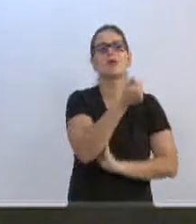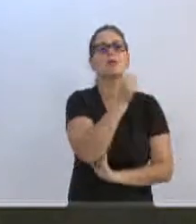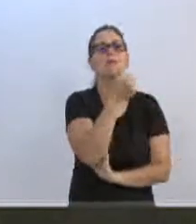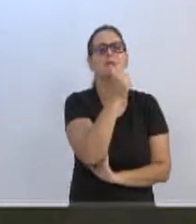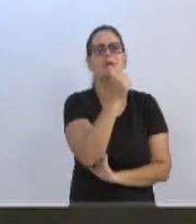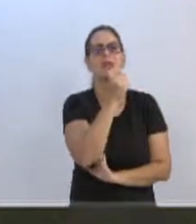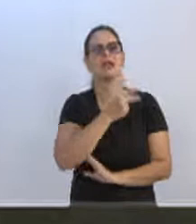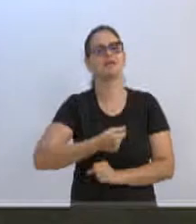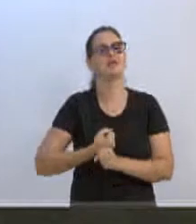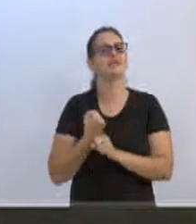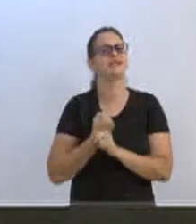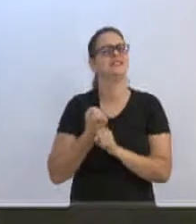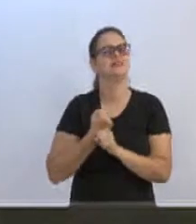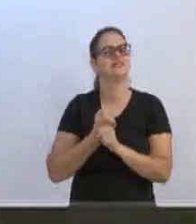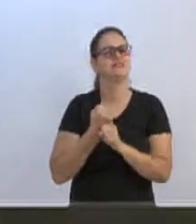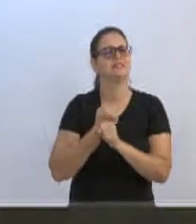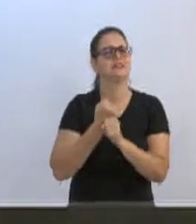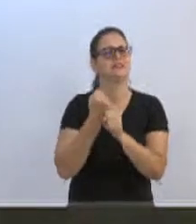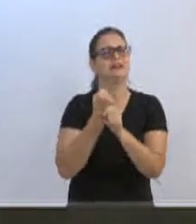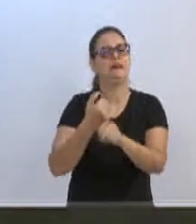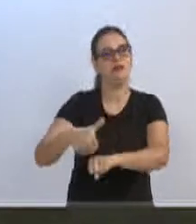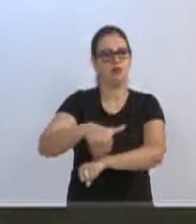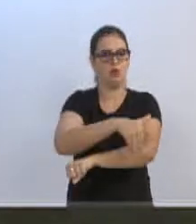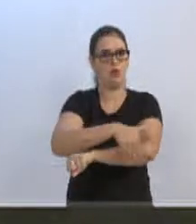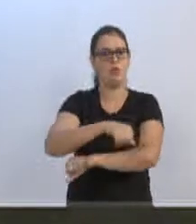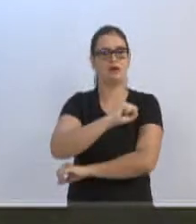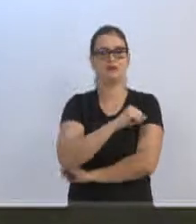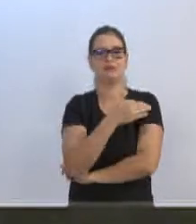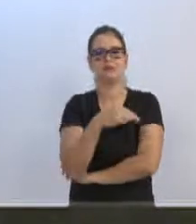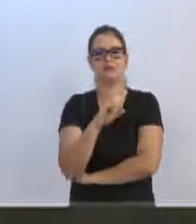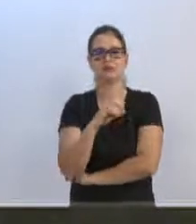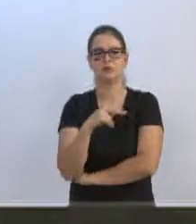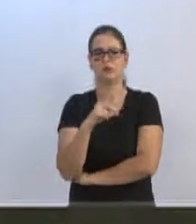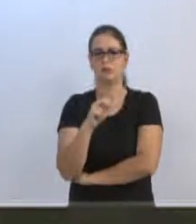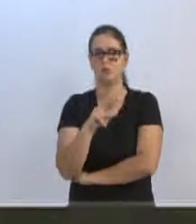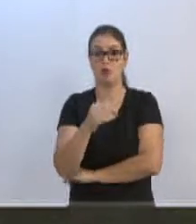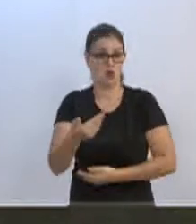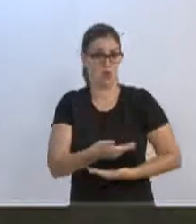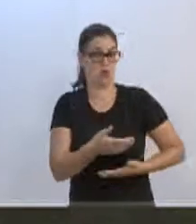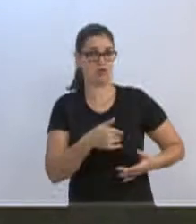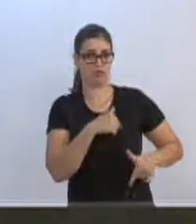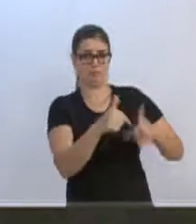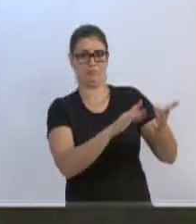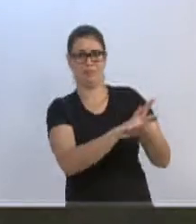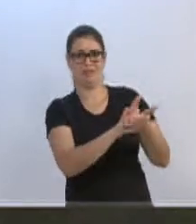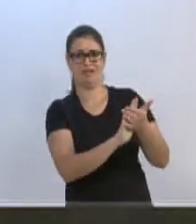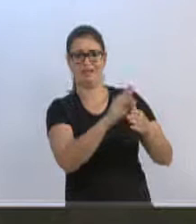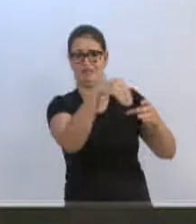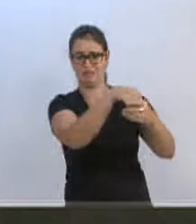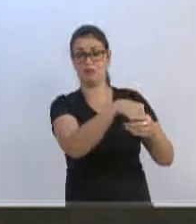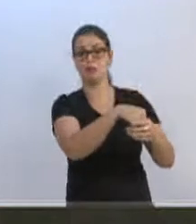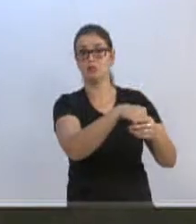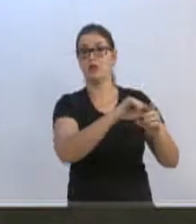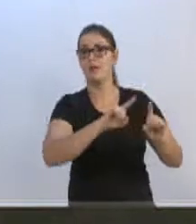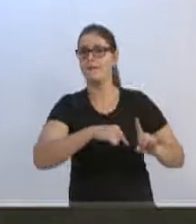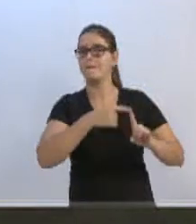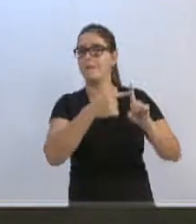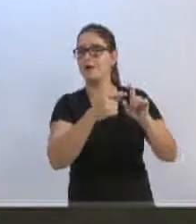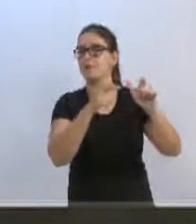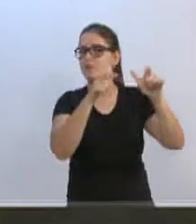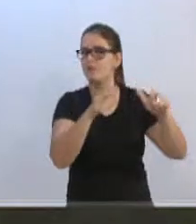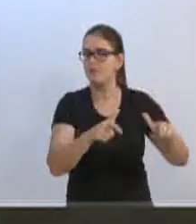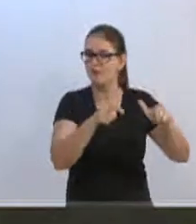muitos anos a fábrica de bebidas na Rua São Paulo, hoje ela encontra-se abandonada ali, e é mais uma moradia